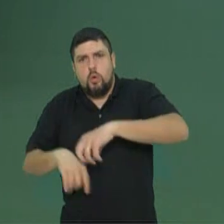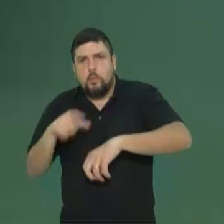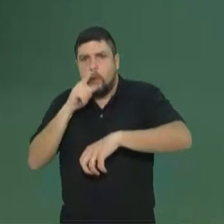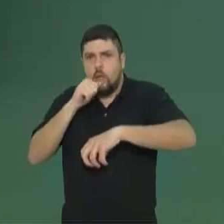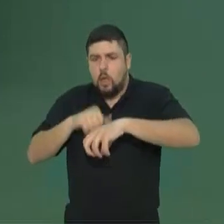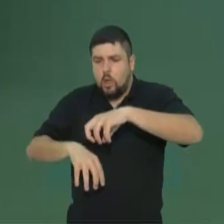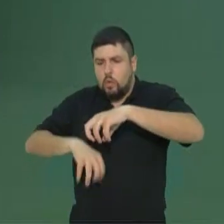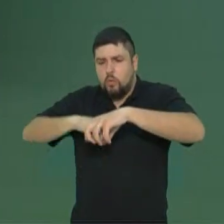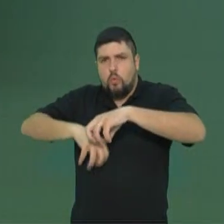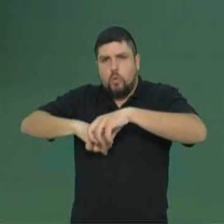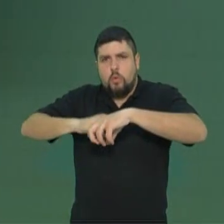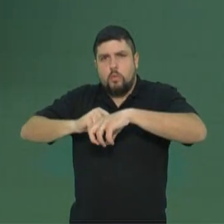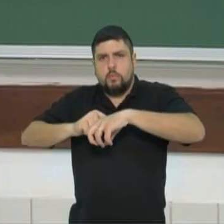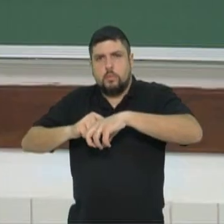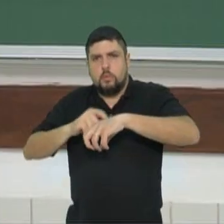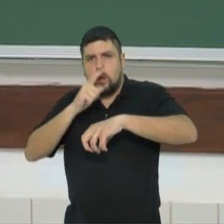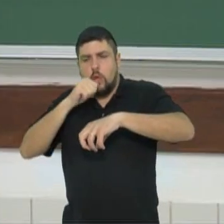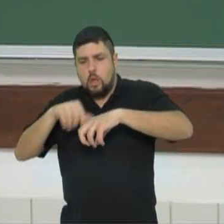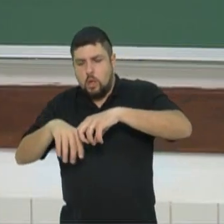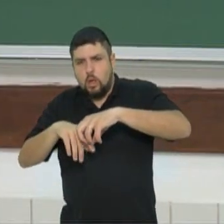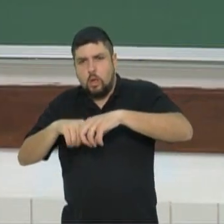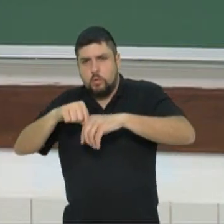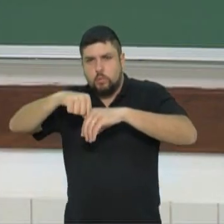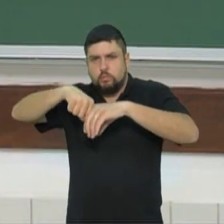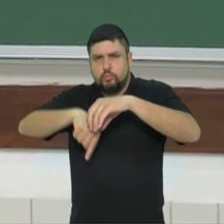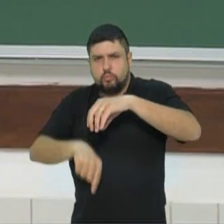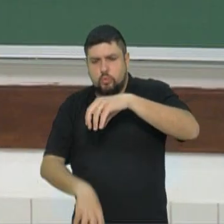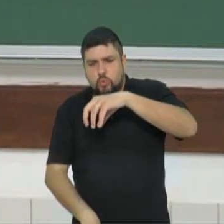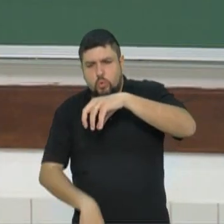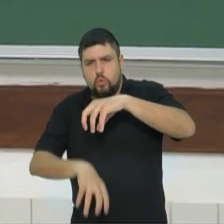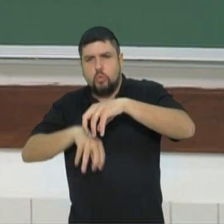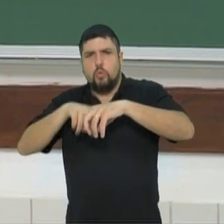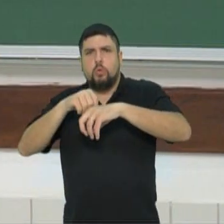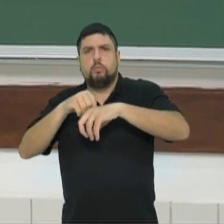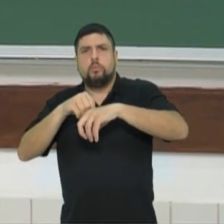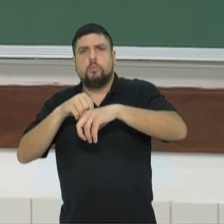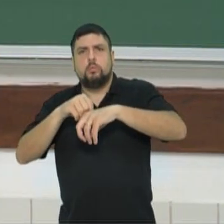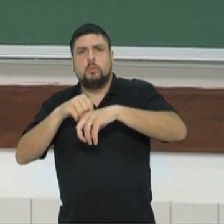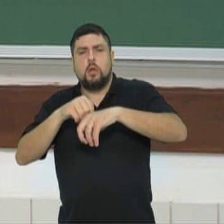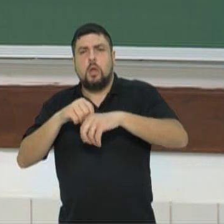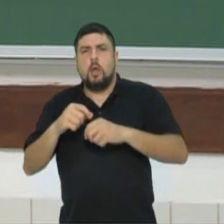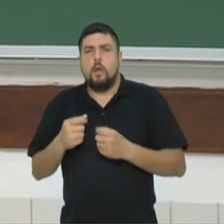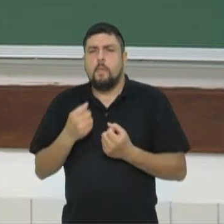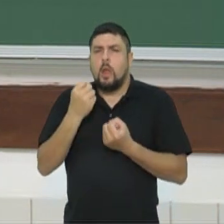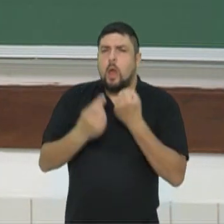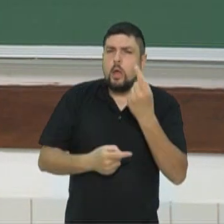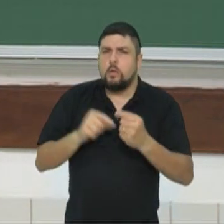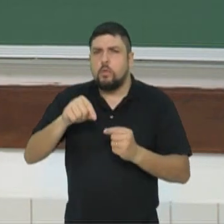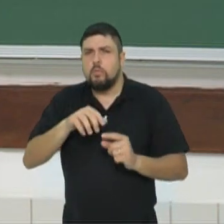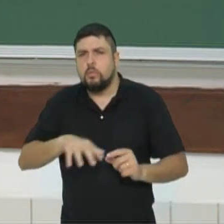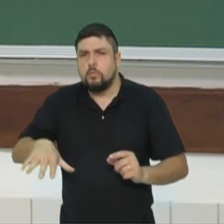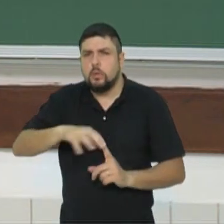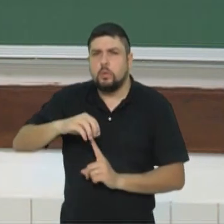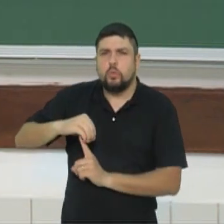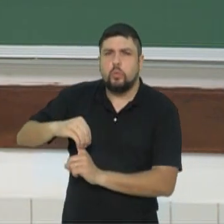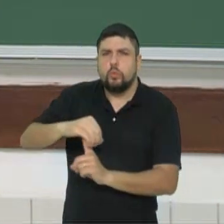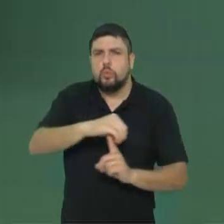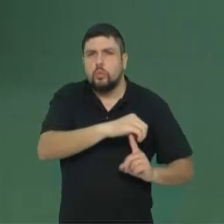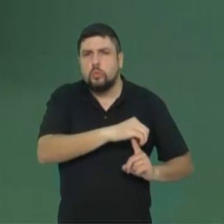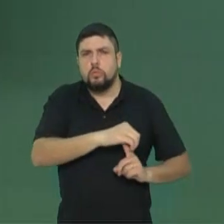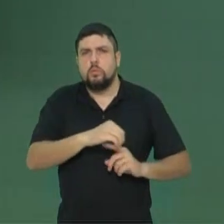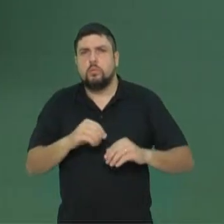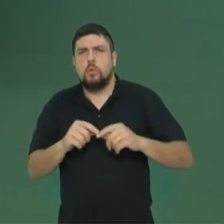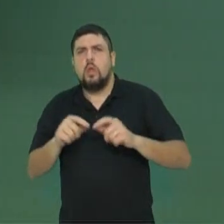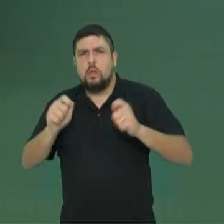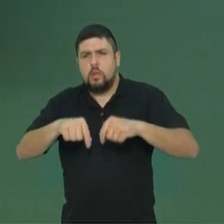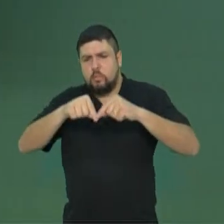transpira, elas trazem aquela água de profundidades grandes, algumas vezes associadas a fungos de solo, as micorrisas, conseguem buscar água a